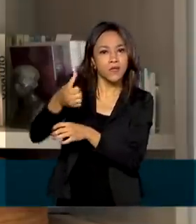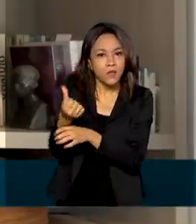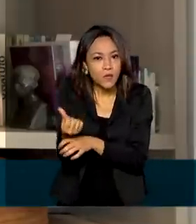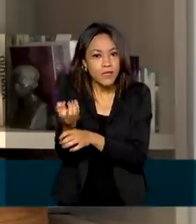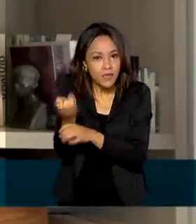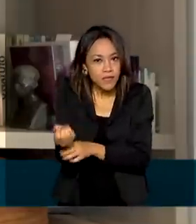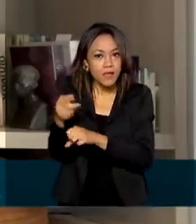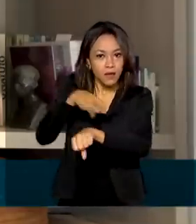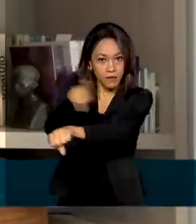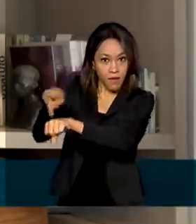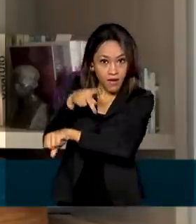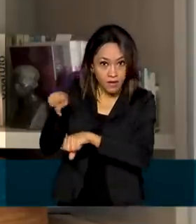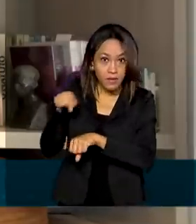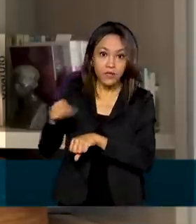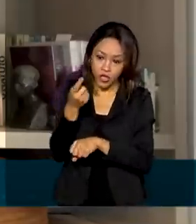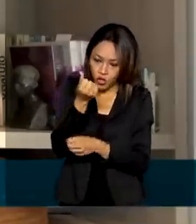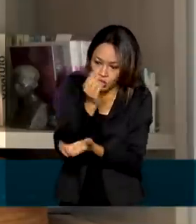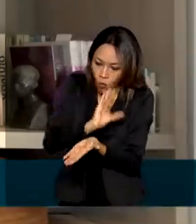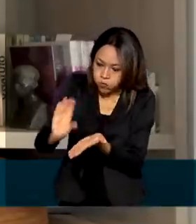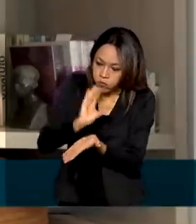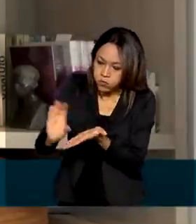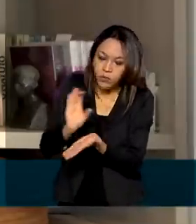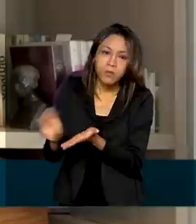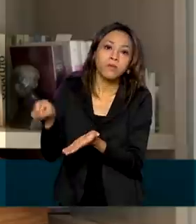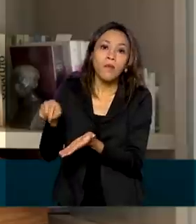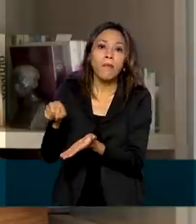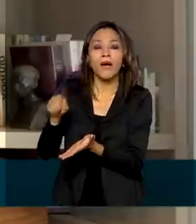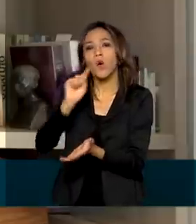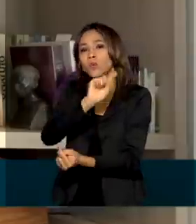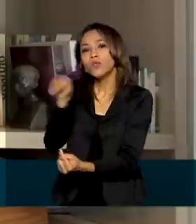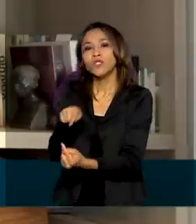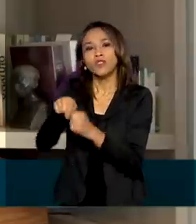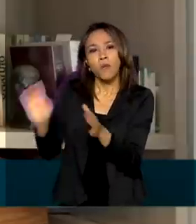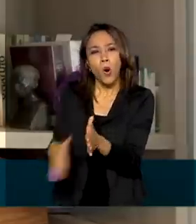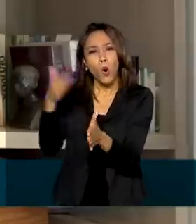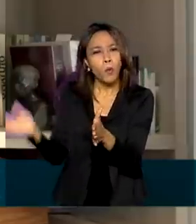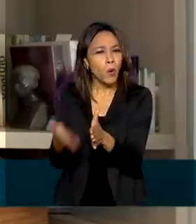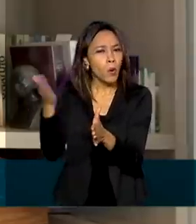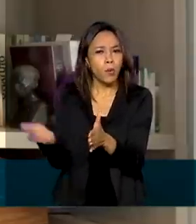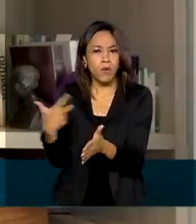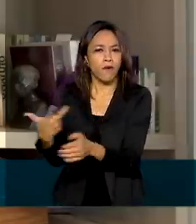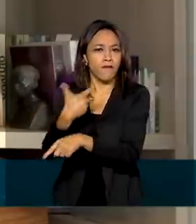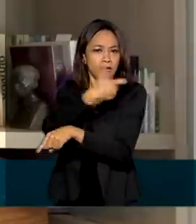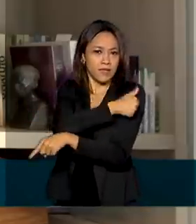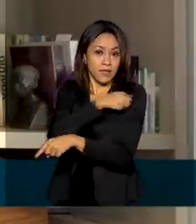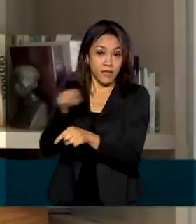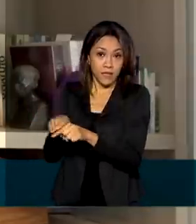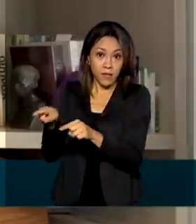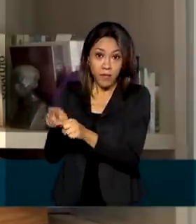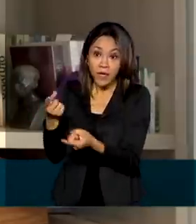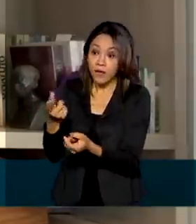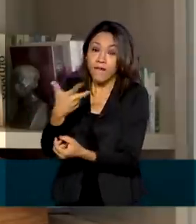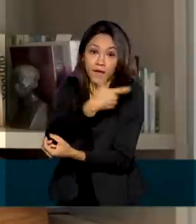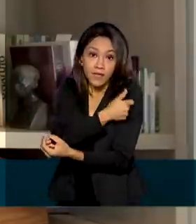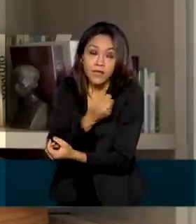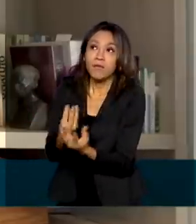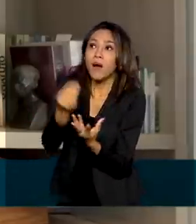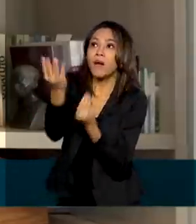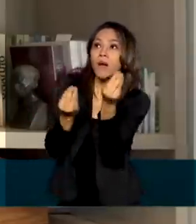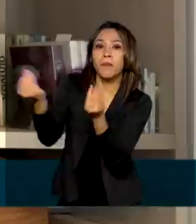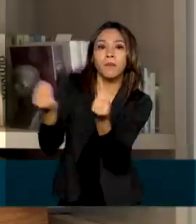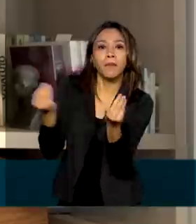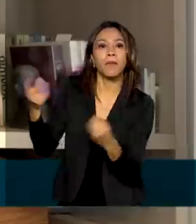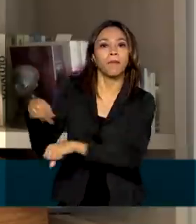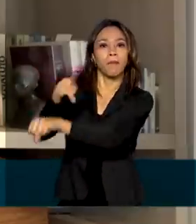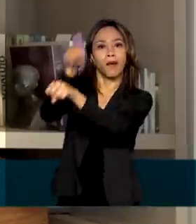iniciativas de desenvolvimento e fabricação de vacinas, além do fornecimento para países pobres e de renda